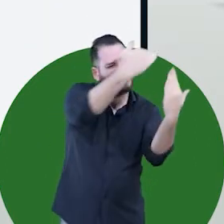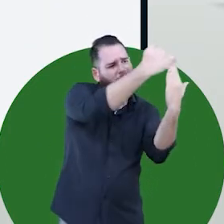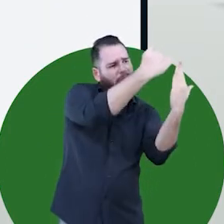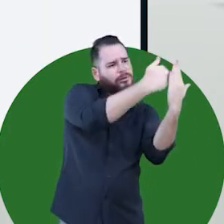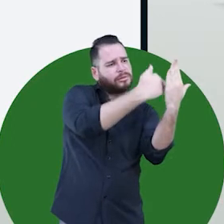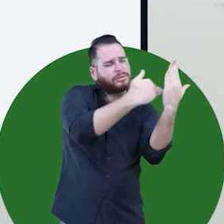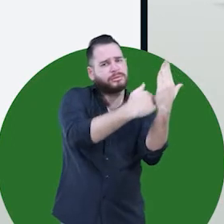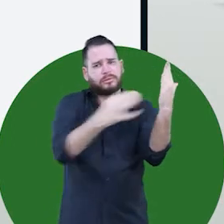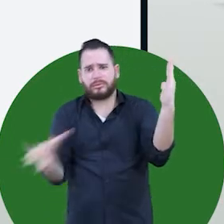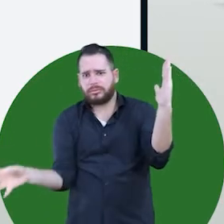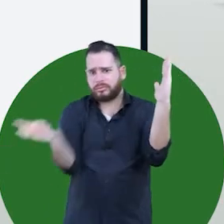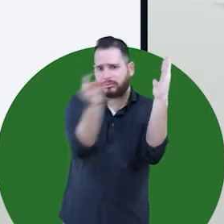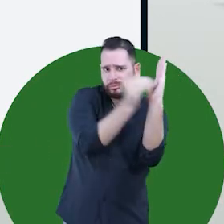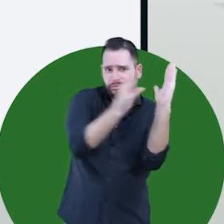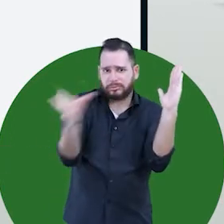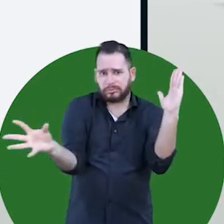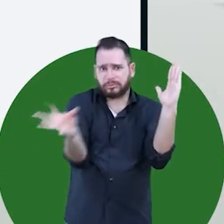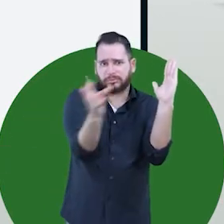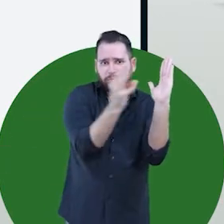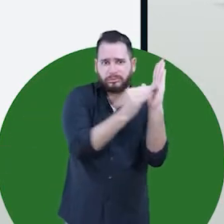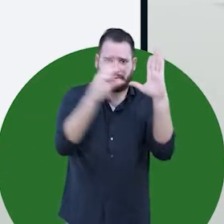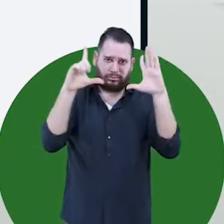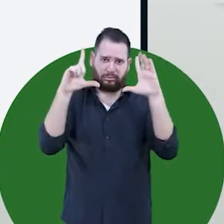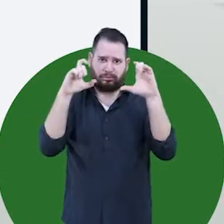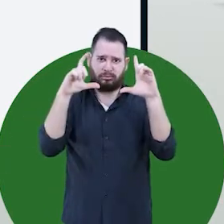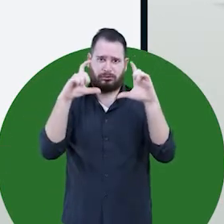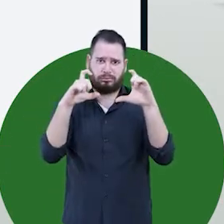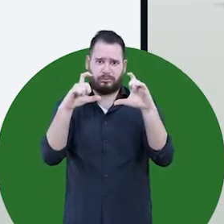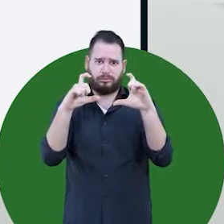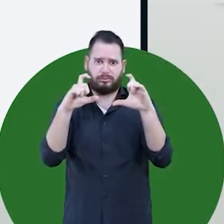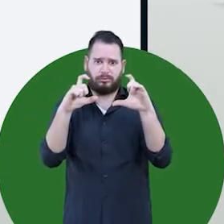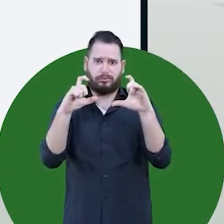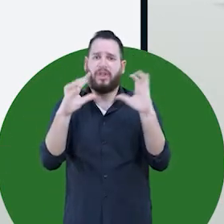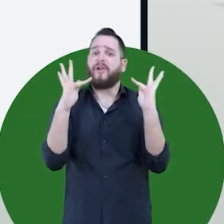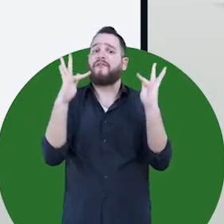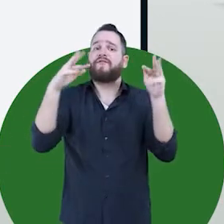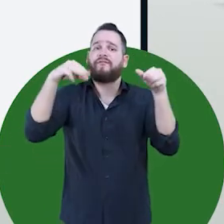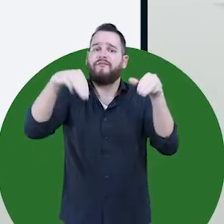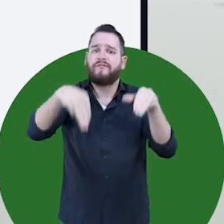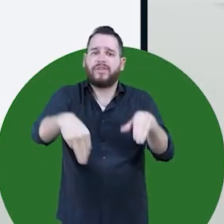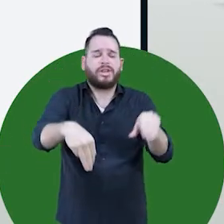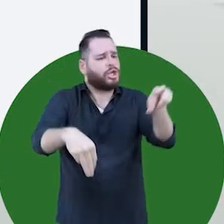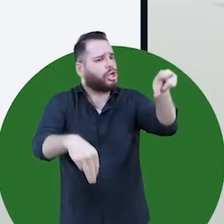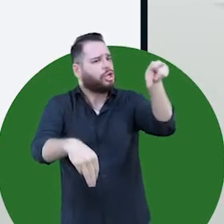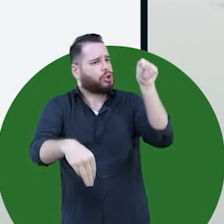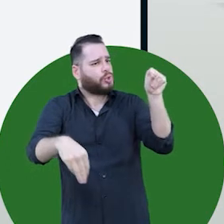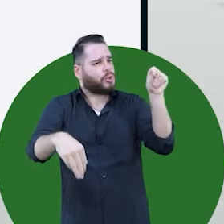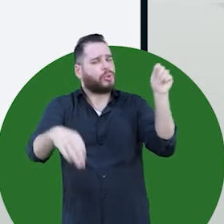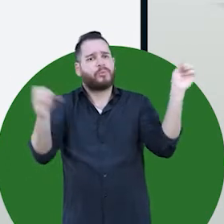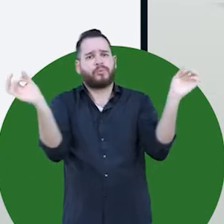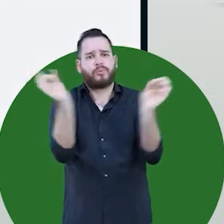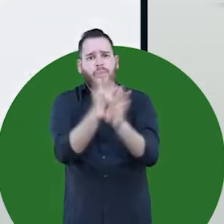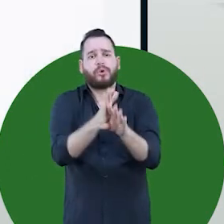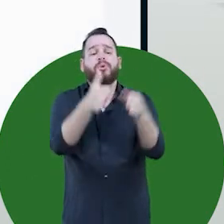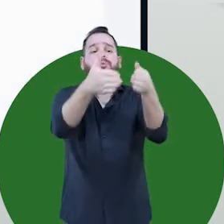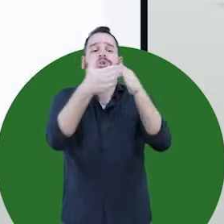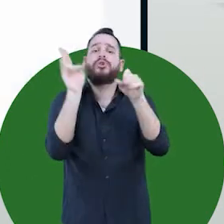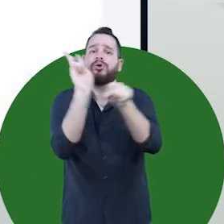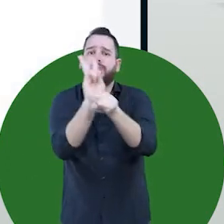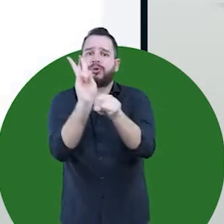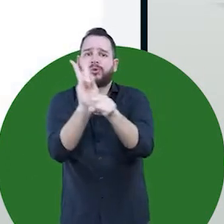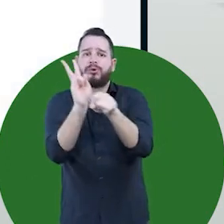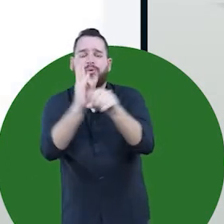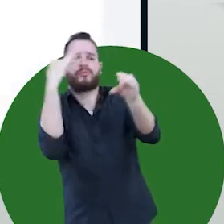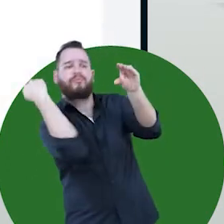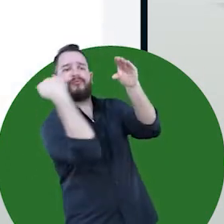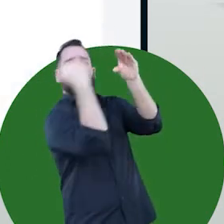queira, detalhes da situação e anexar fotos ou arquivos. Finalizando o preenchimento, clique em Criar e o seu pedido de medida